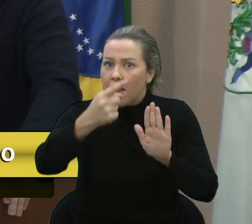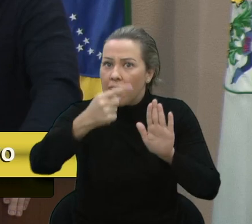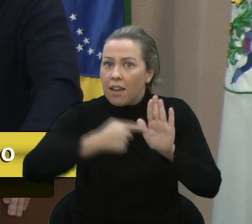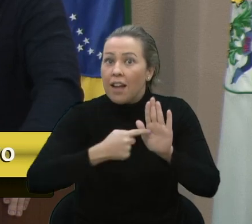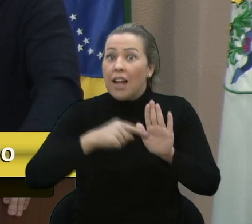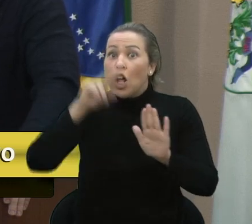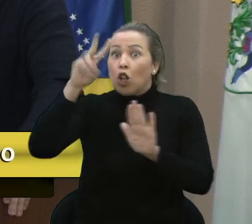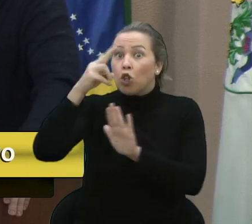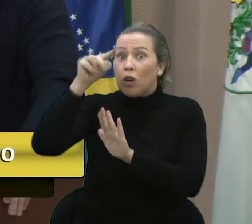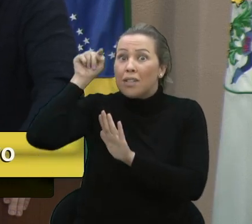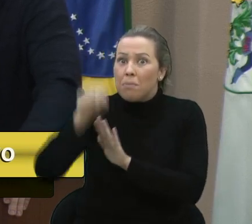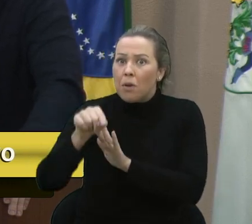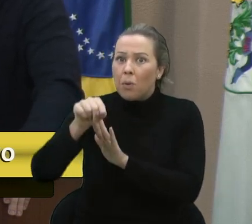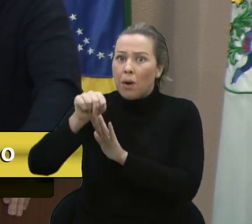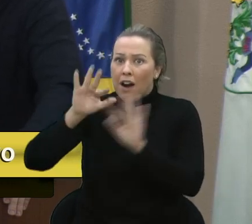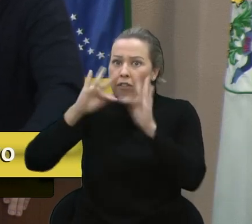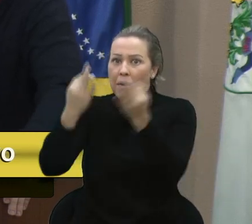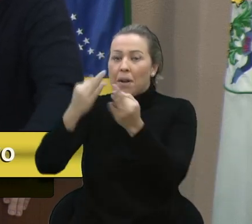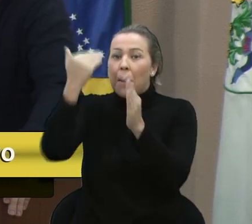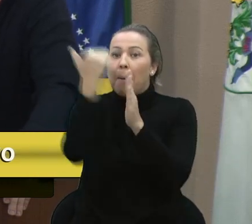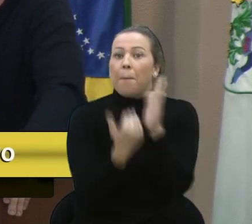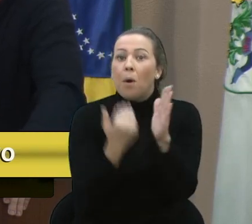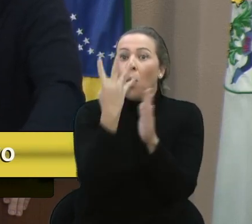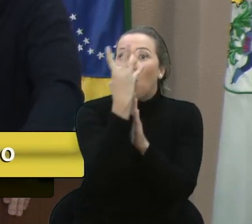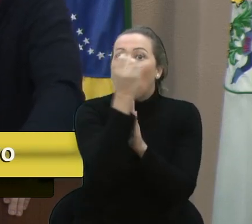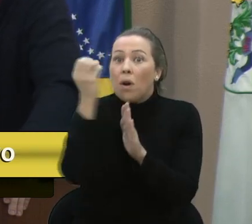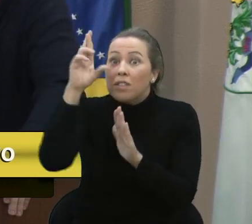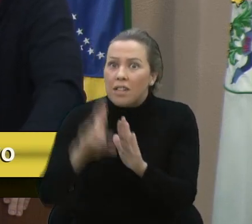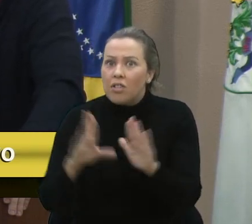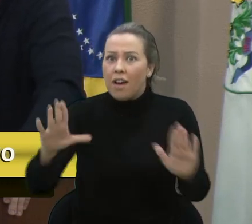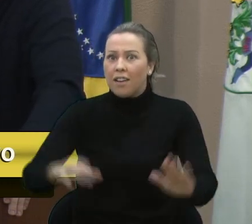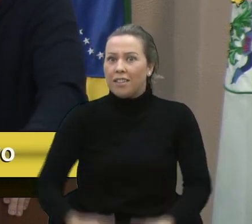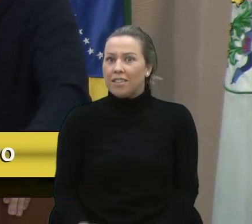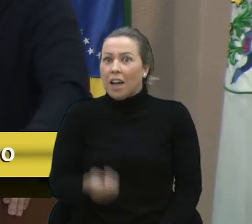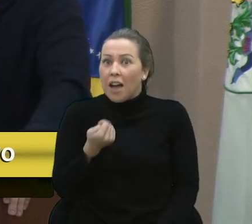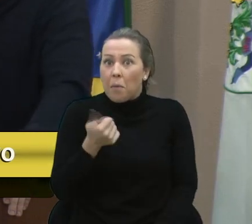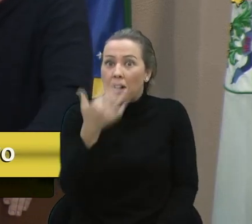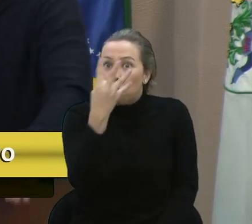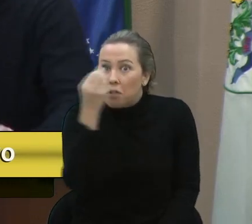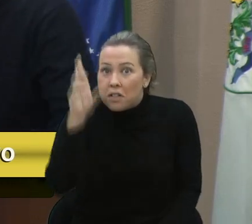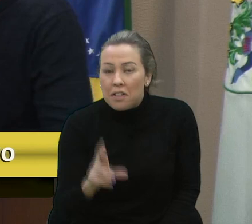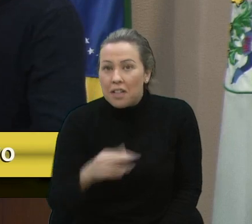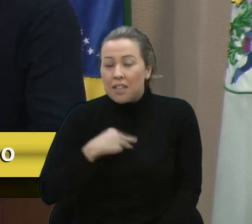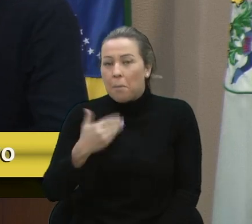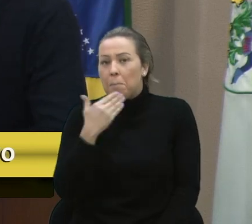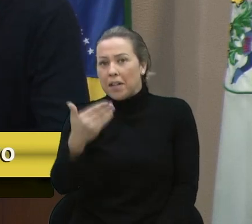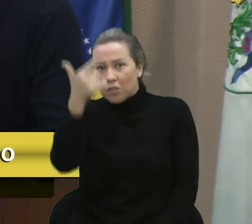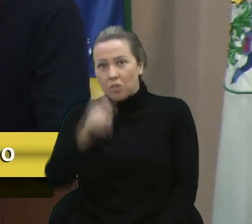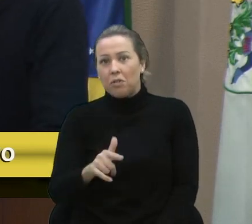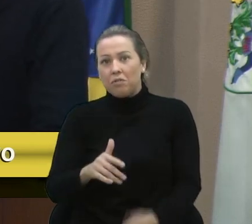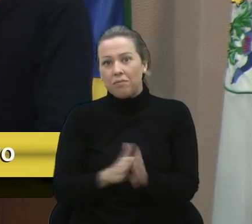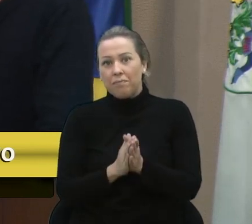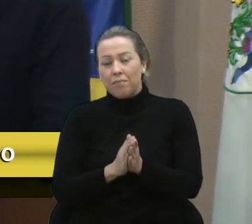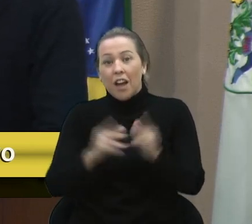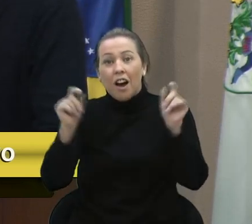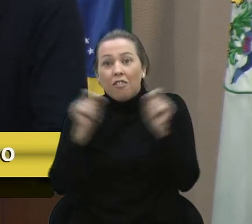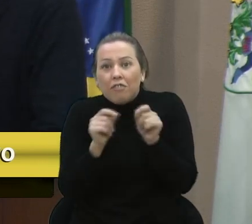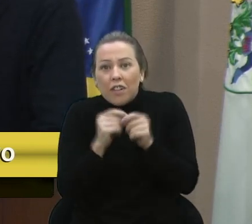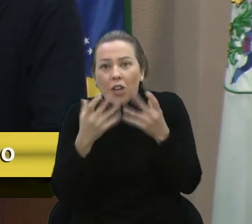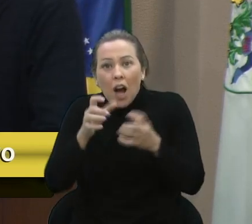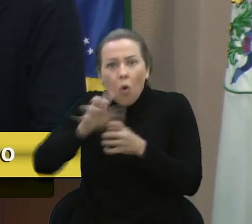que ganha 2 mil, que tem que sustentar uma família, vai perder quase 400 reais. Então, eu peço, façam a